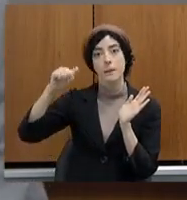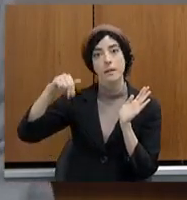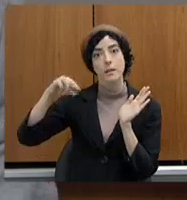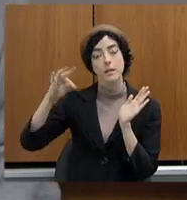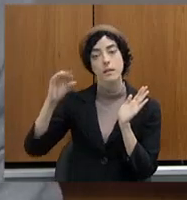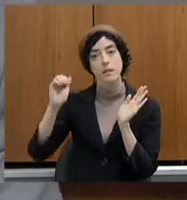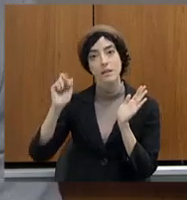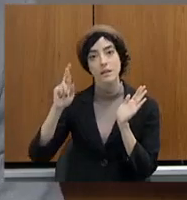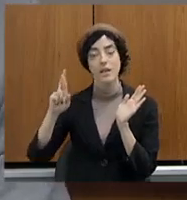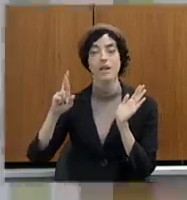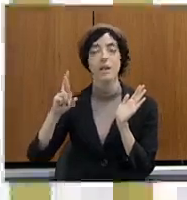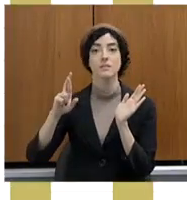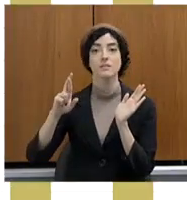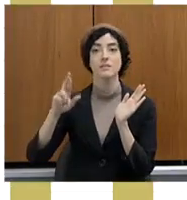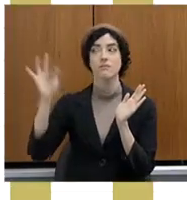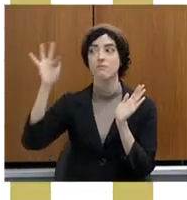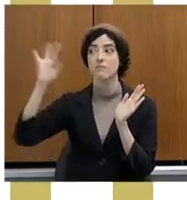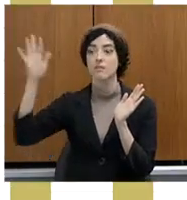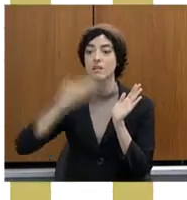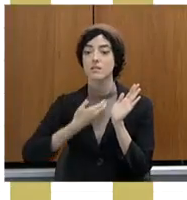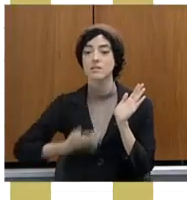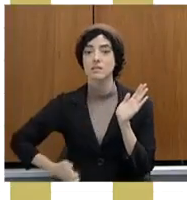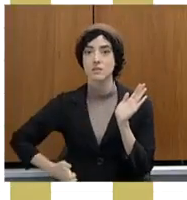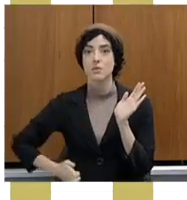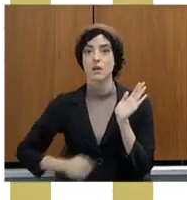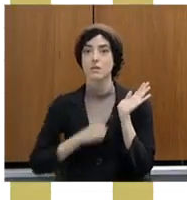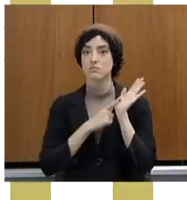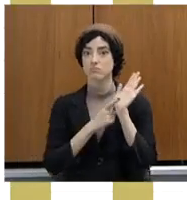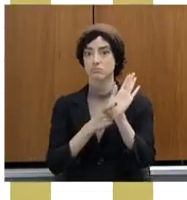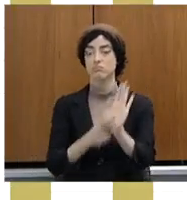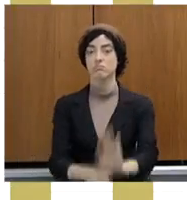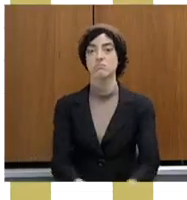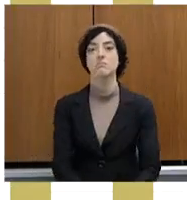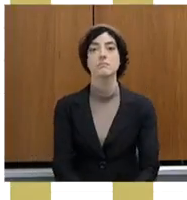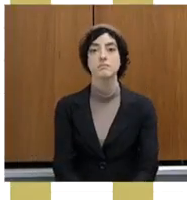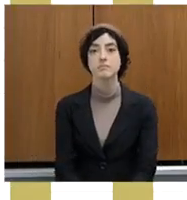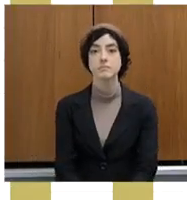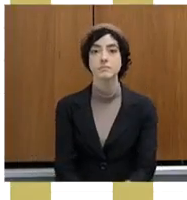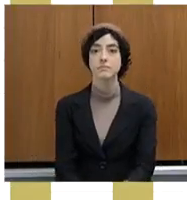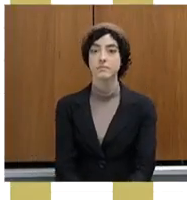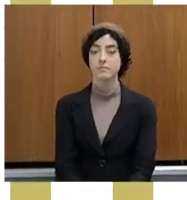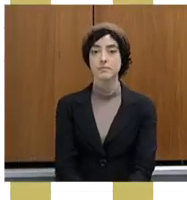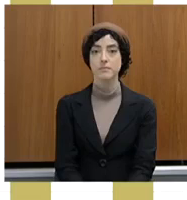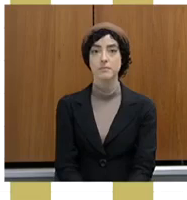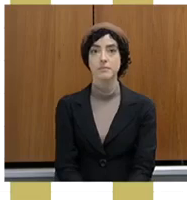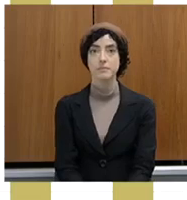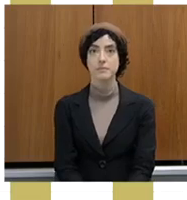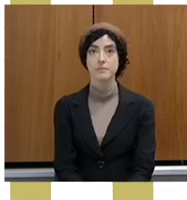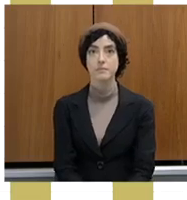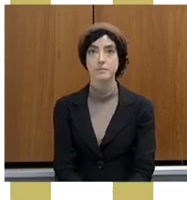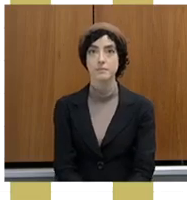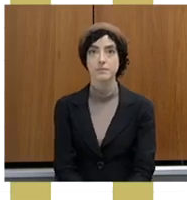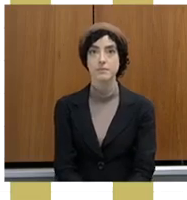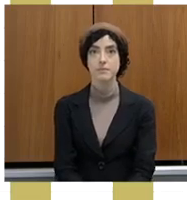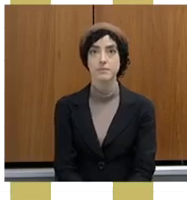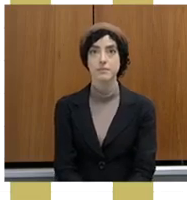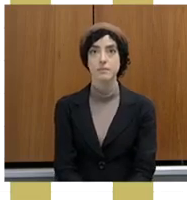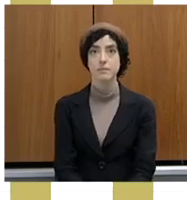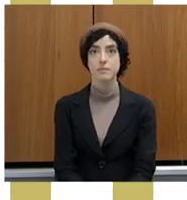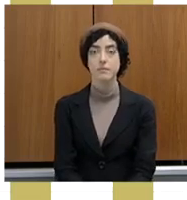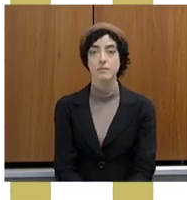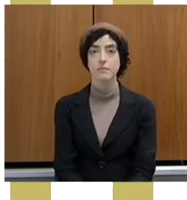É realmente muito importante para nós, e eu registro mais uma vez meus